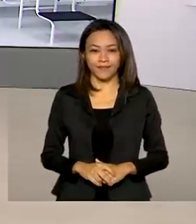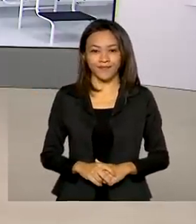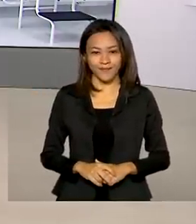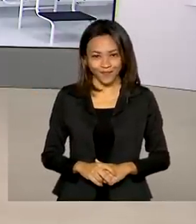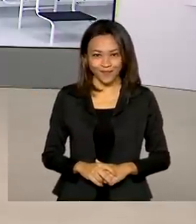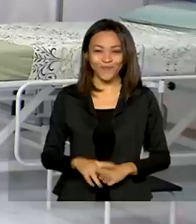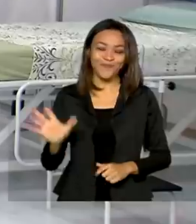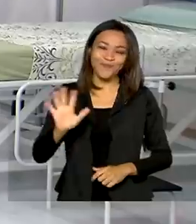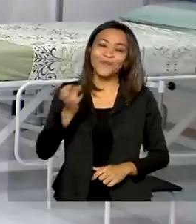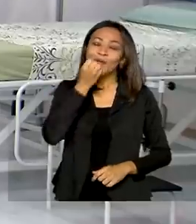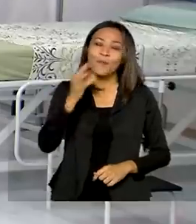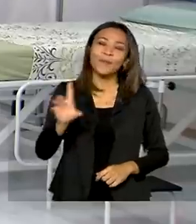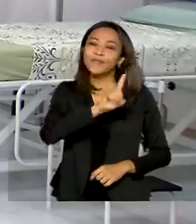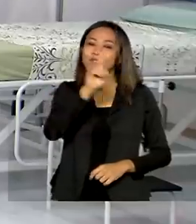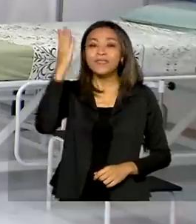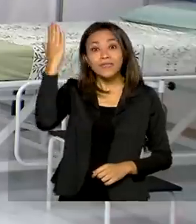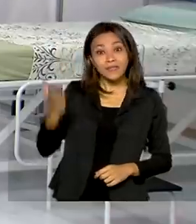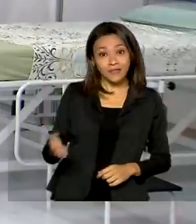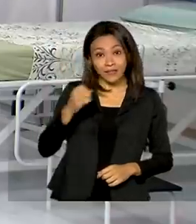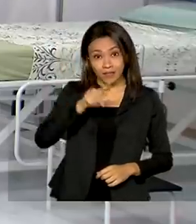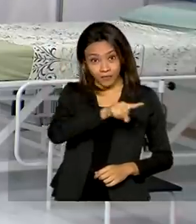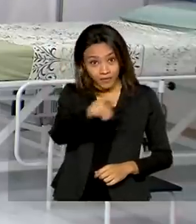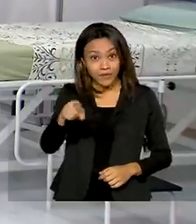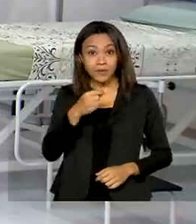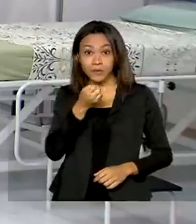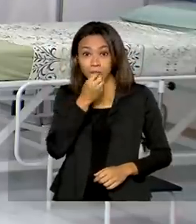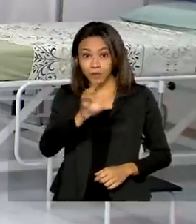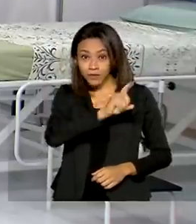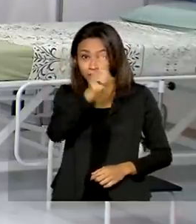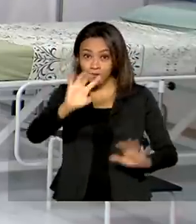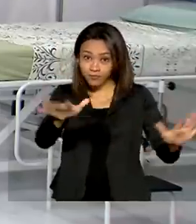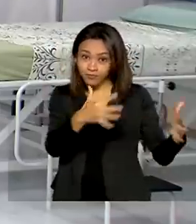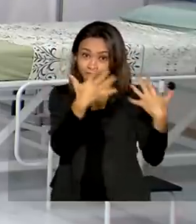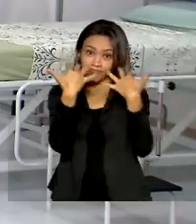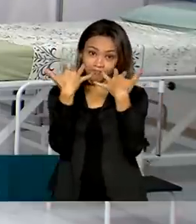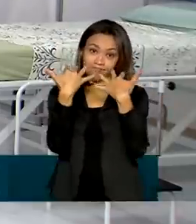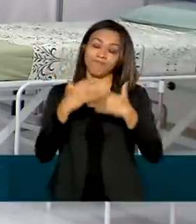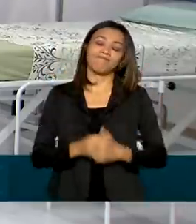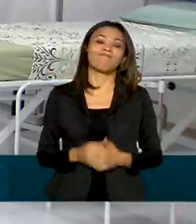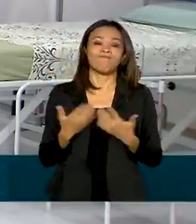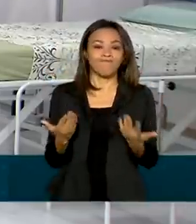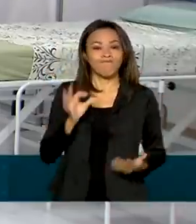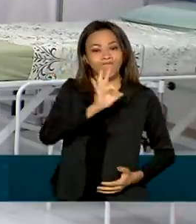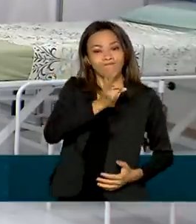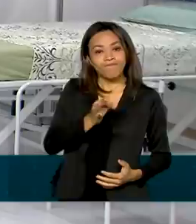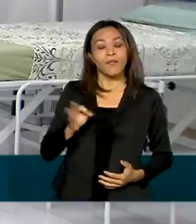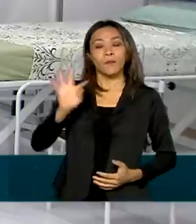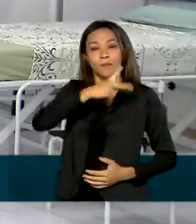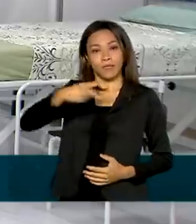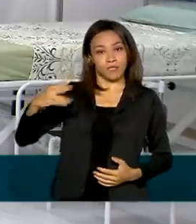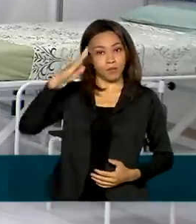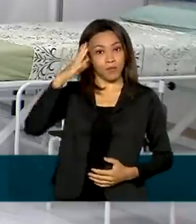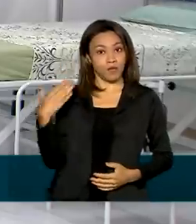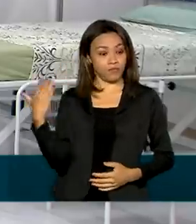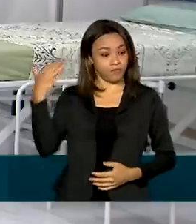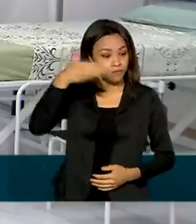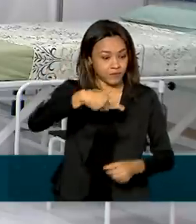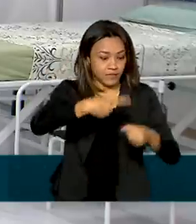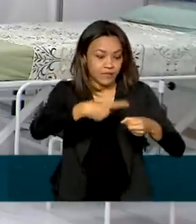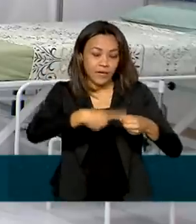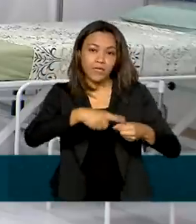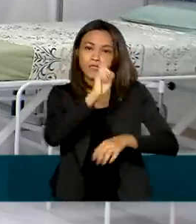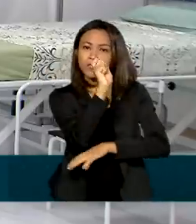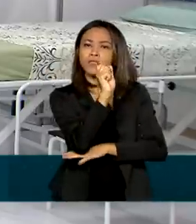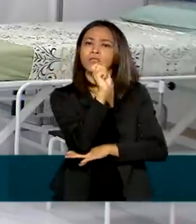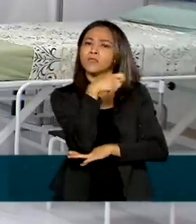Oi Renata, bom dia pra você, bom dia pra todos que nos acompanham. Isso mesmo, o presidente Jair Bolsonaro vem aqui a Chapecó a conhecer um trabalho que está sendo